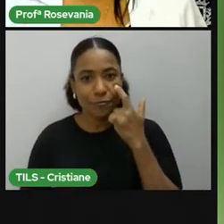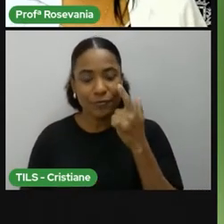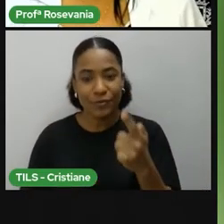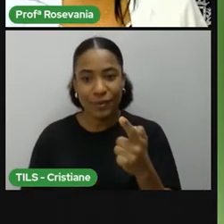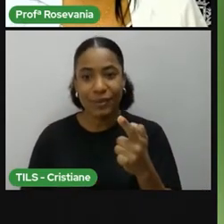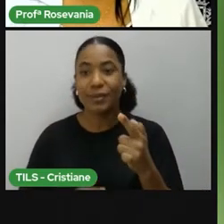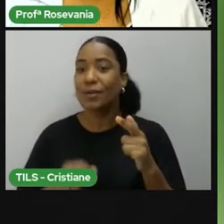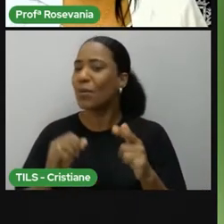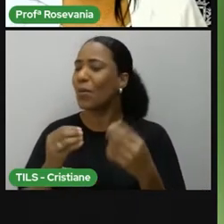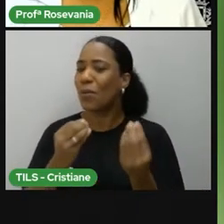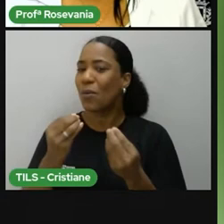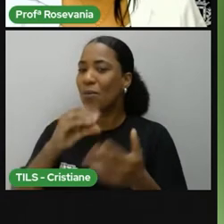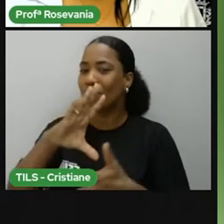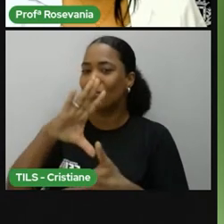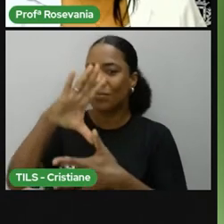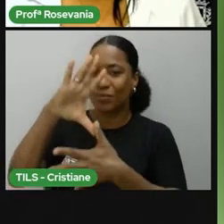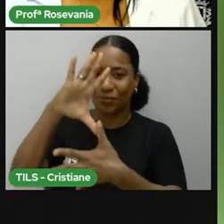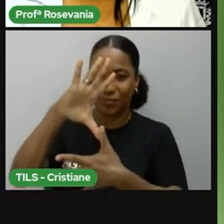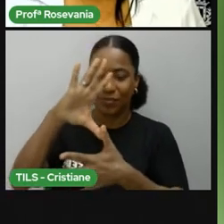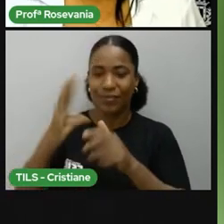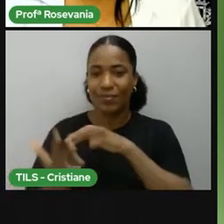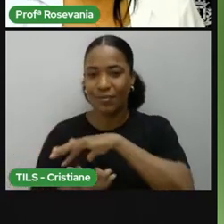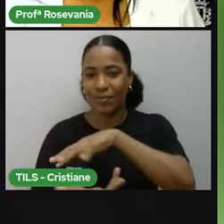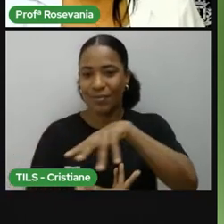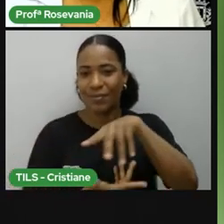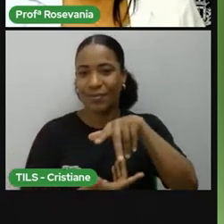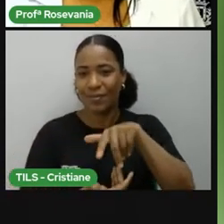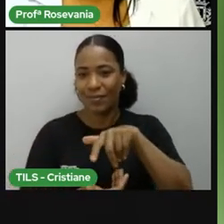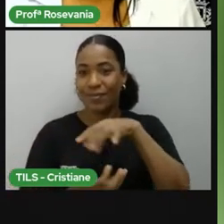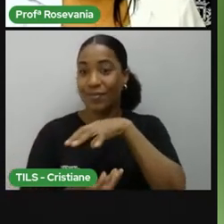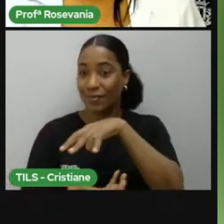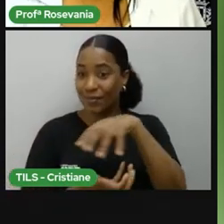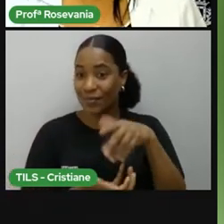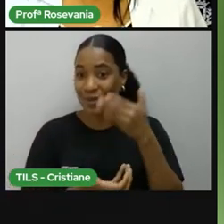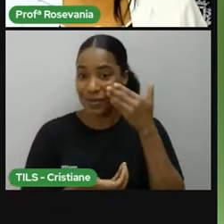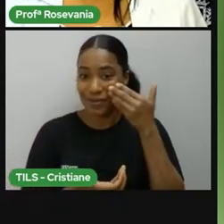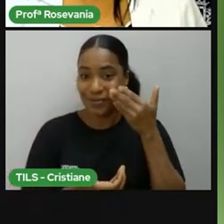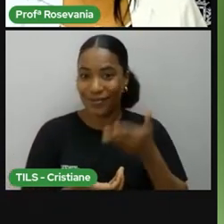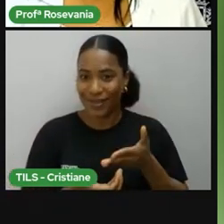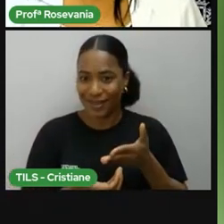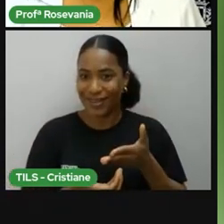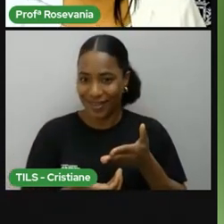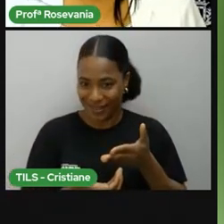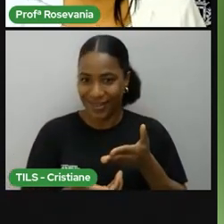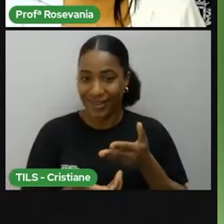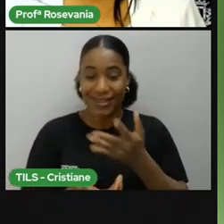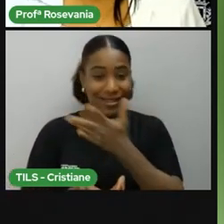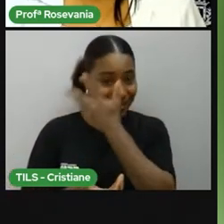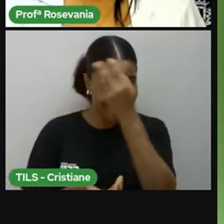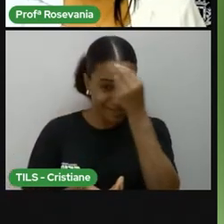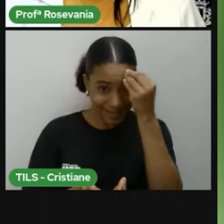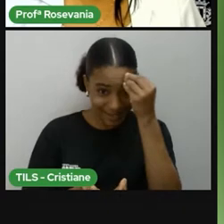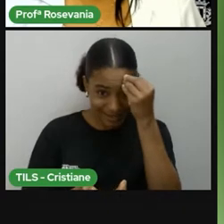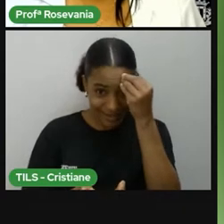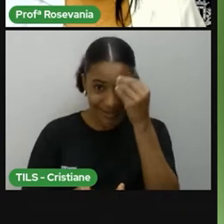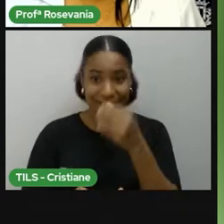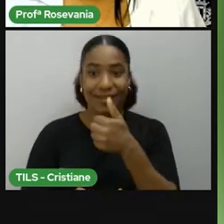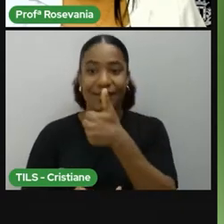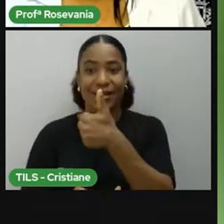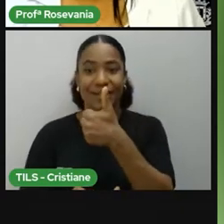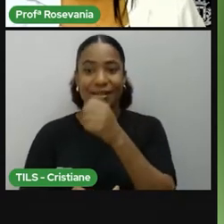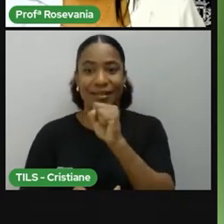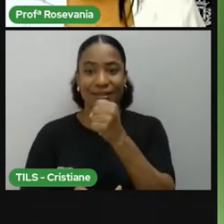mapa, aqui eu coloquei a explicação naquilo que eu disse para vocês, né? Ah, só esqueci de falar que o 180 é o